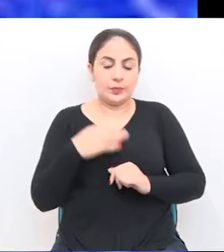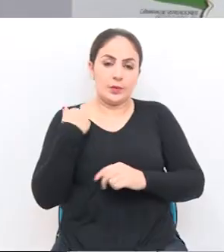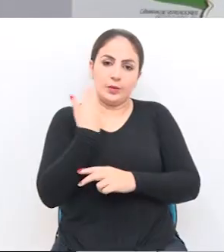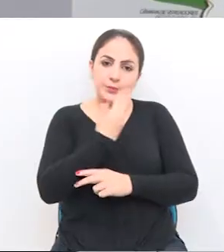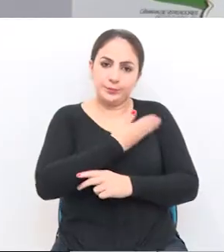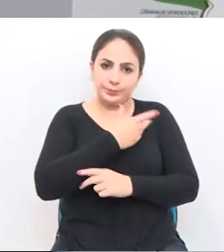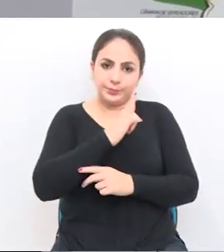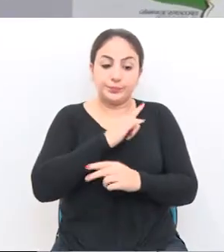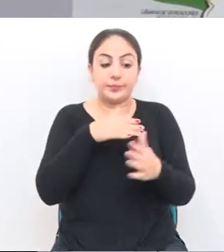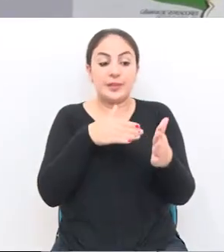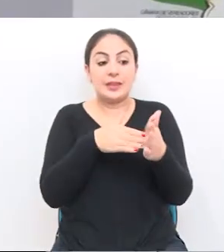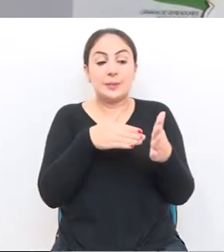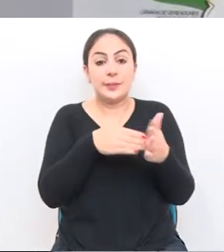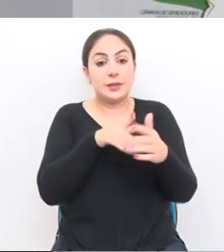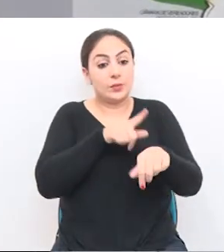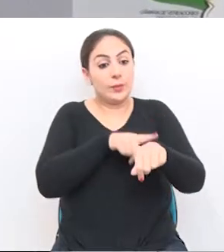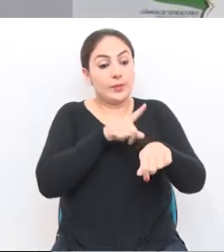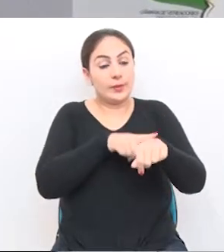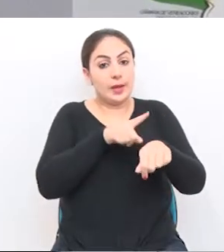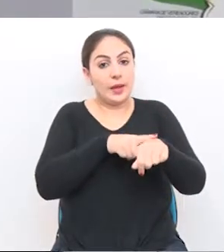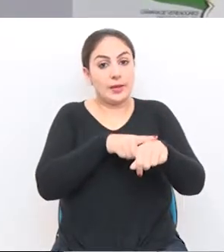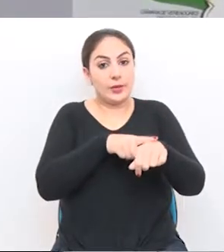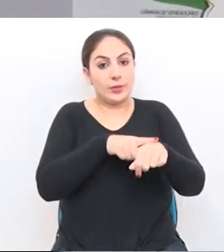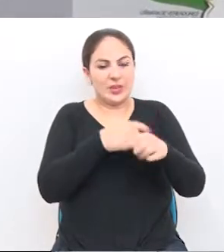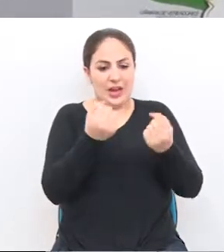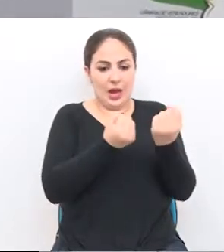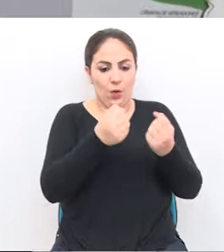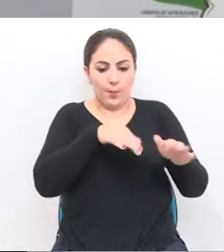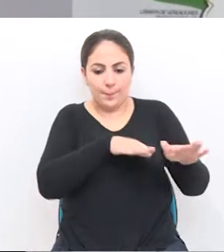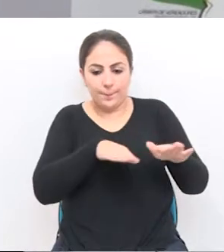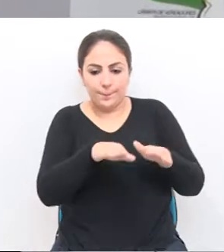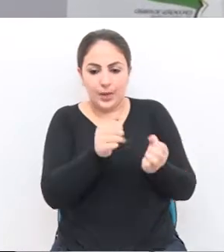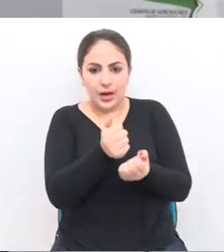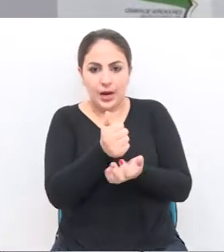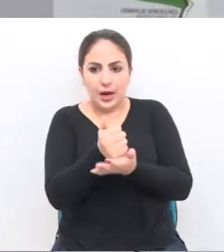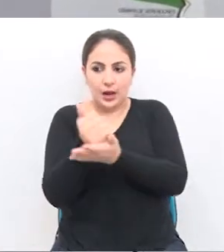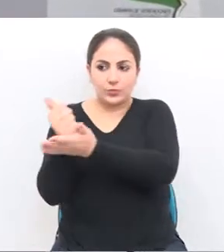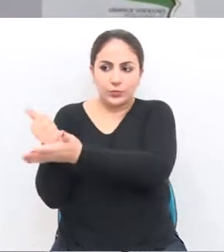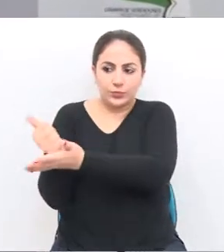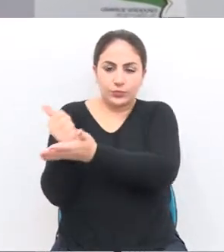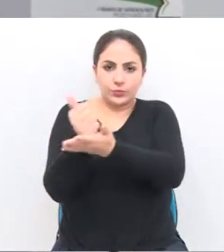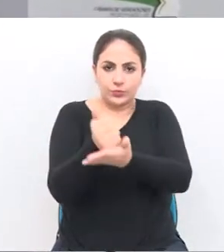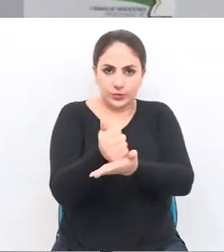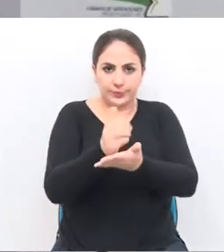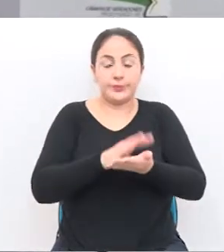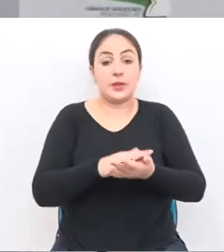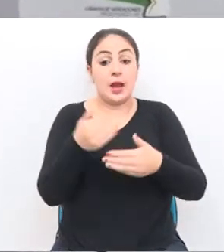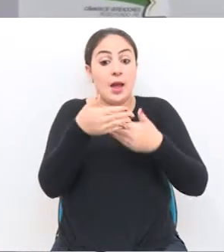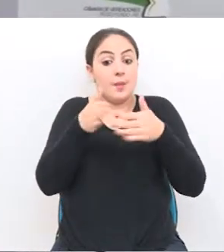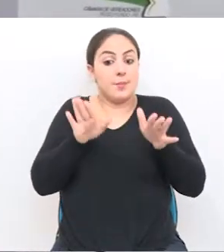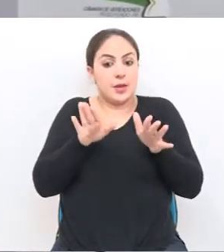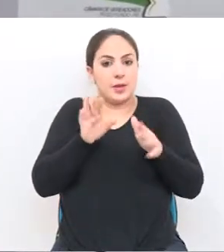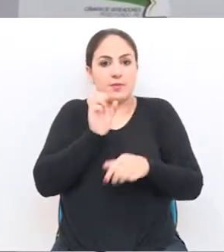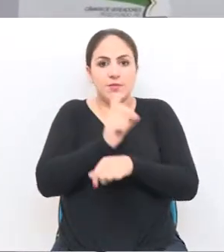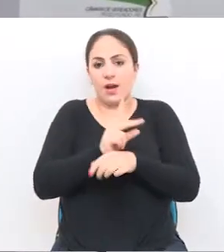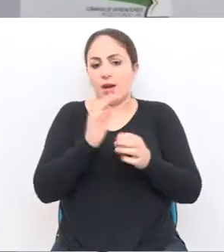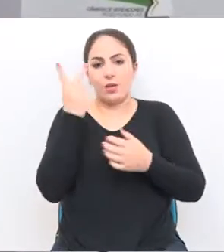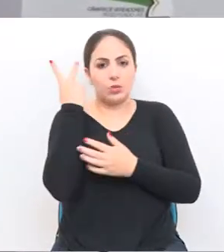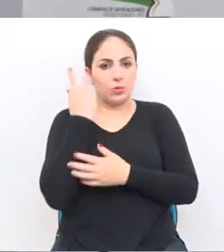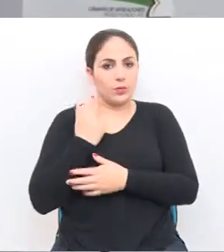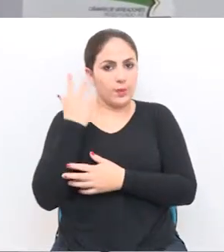Nós estávamos limitando o horário de carga e descarga, abrindo para o usuário normal